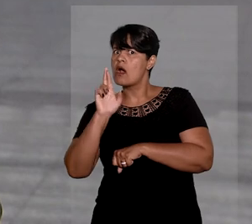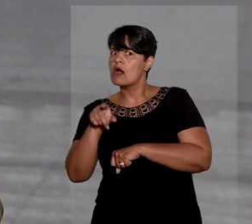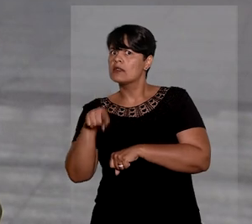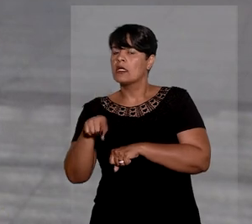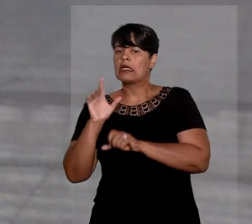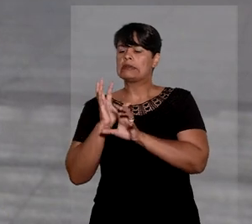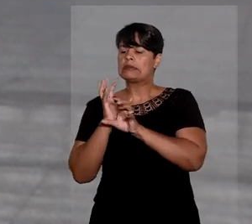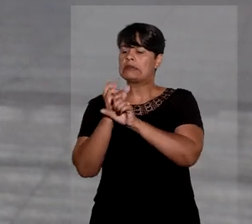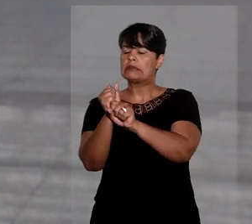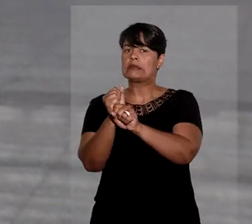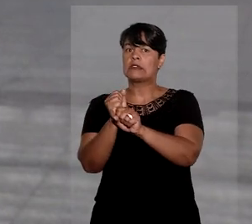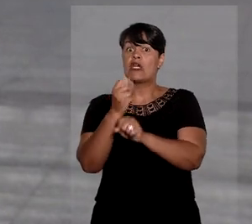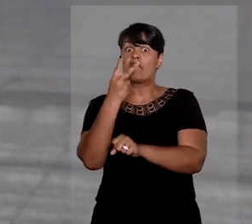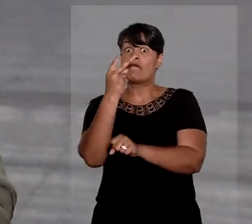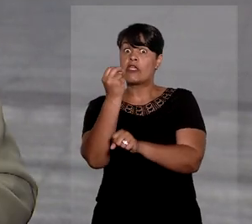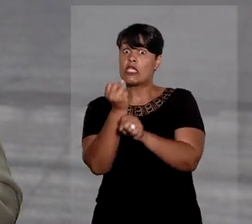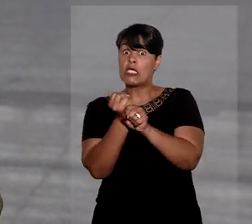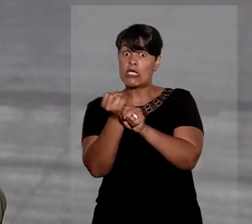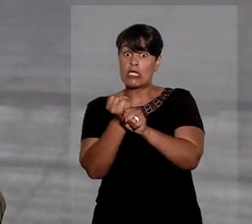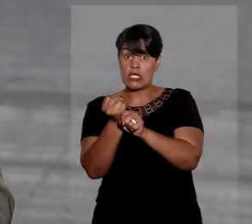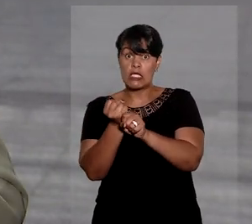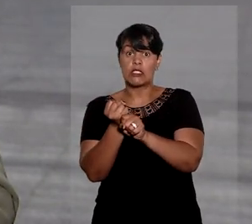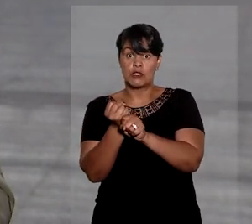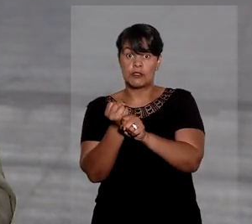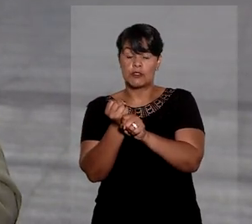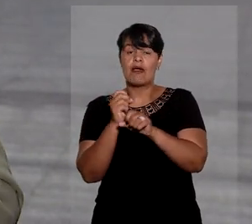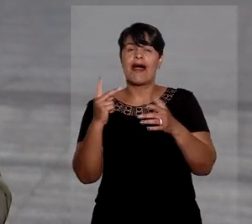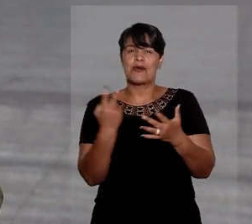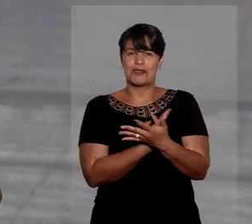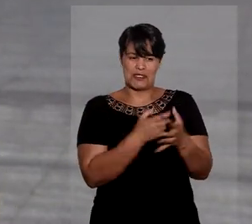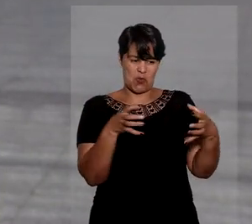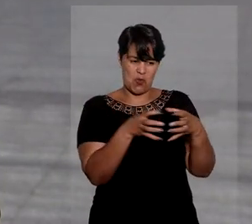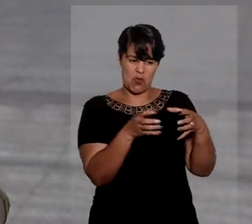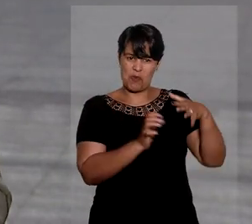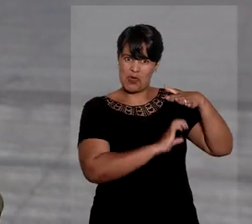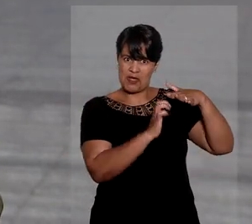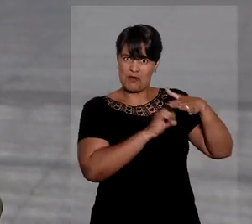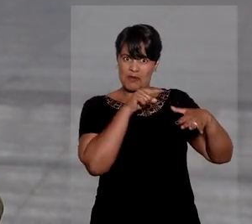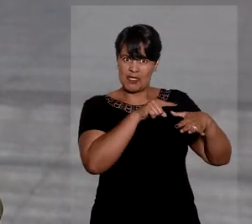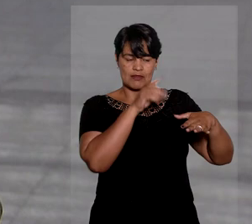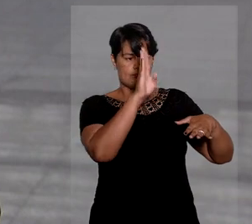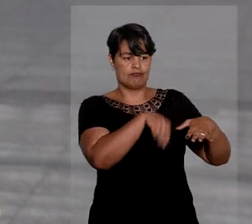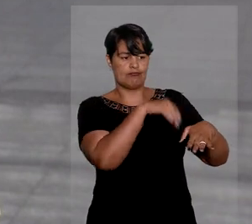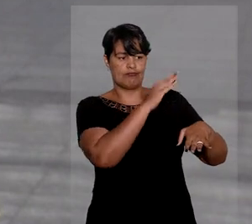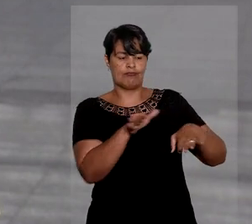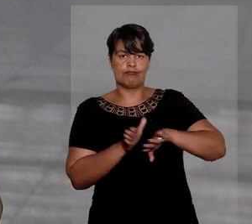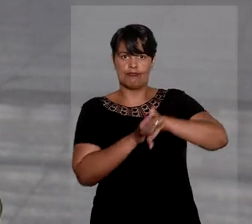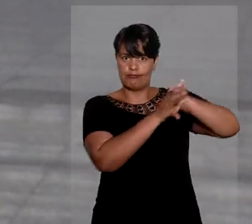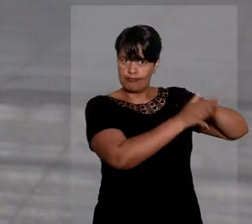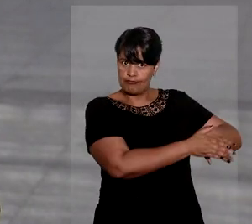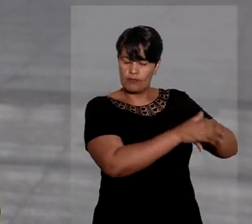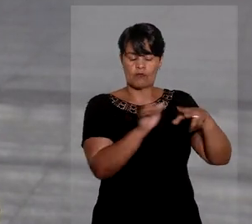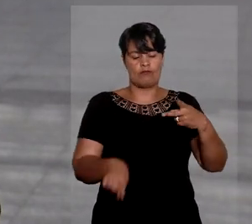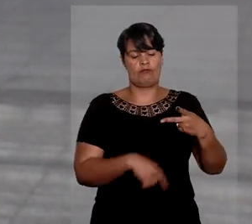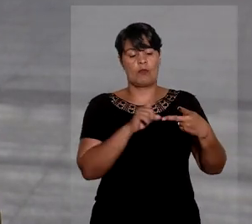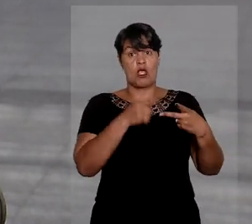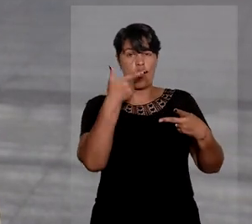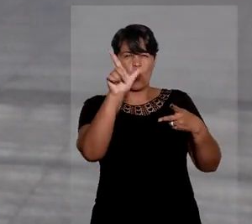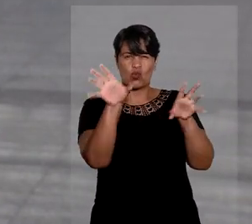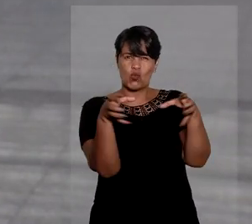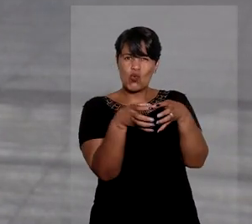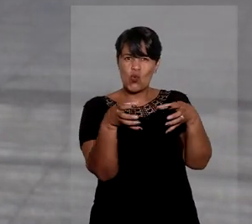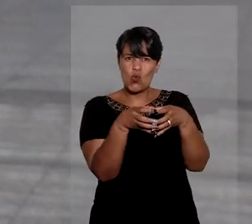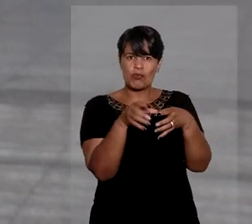anos. Um dos concorrentes, o consórcio Walks, foi excluído da disputa e o consórcio FM Rodrigues